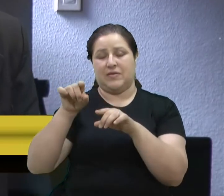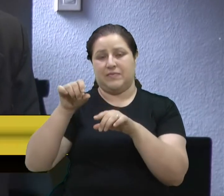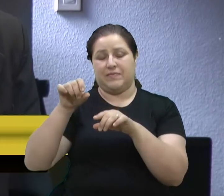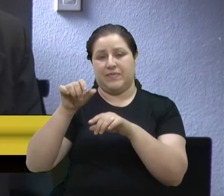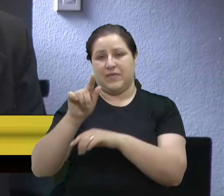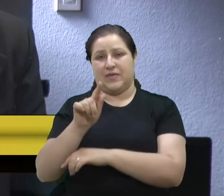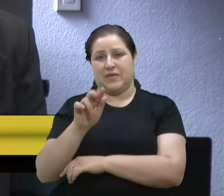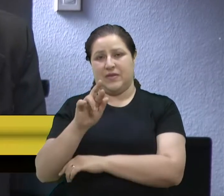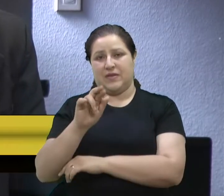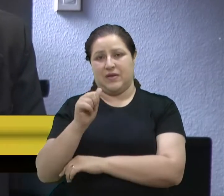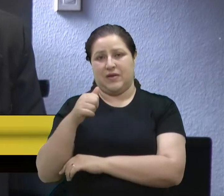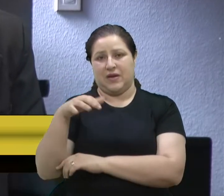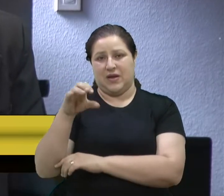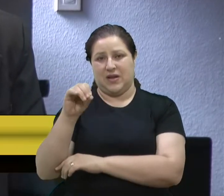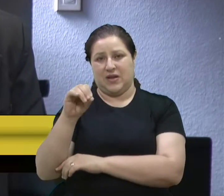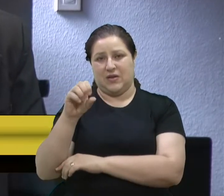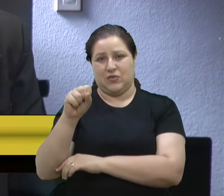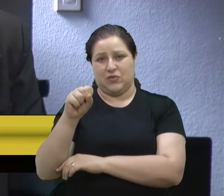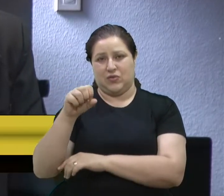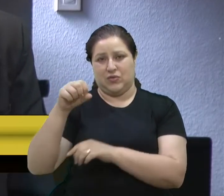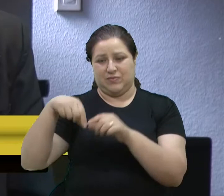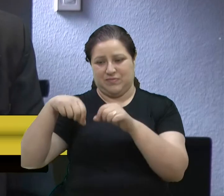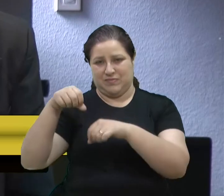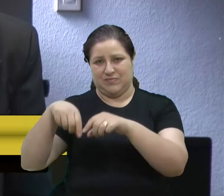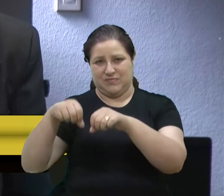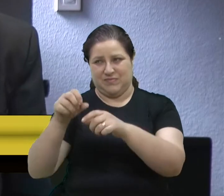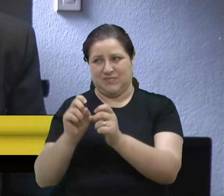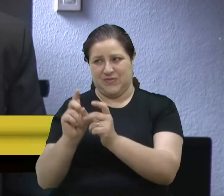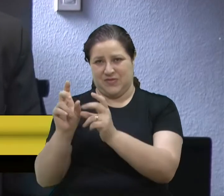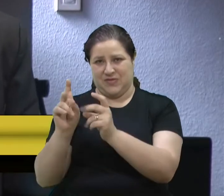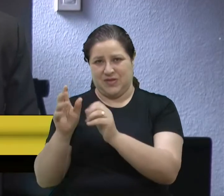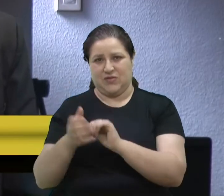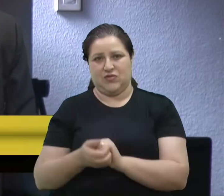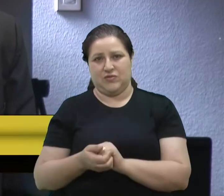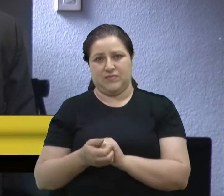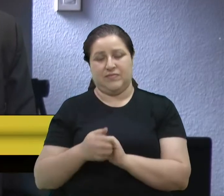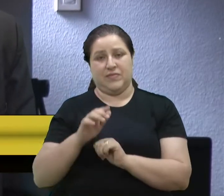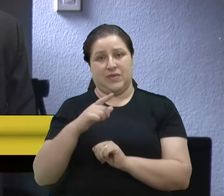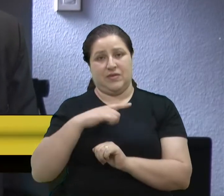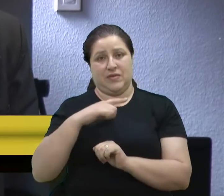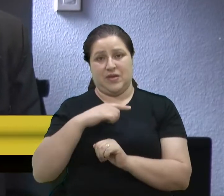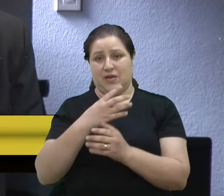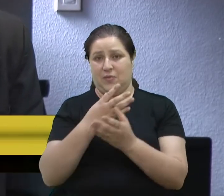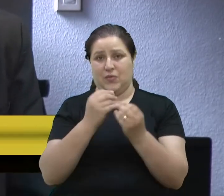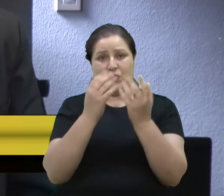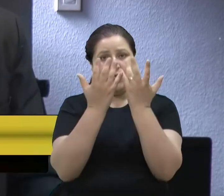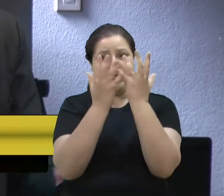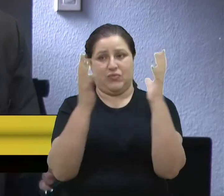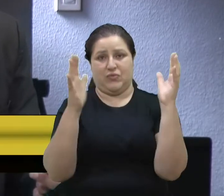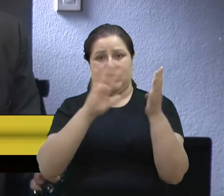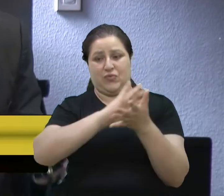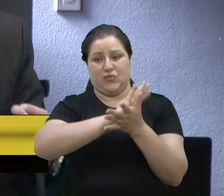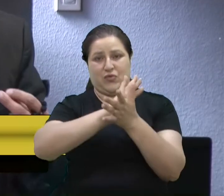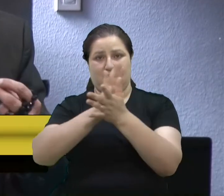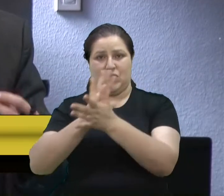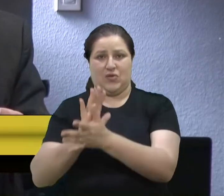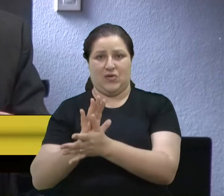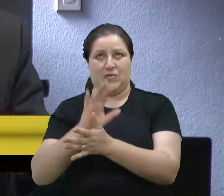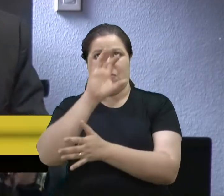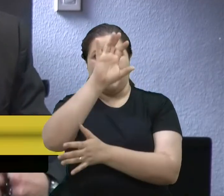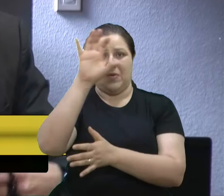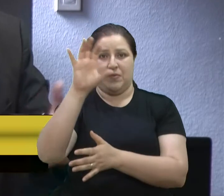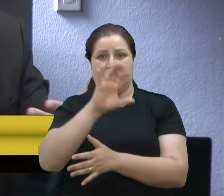destruição não só na Amazônia, mas em todo o país. A ganância pelo poder, a ganância pelo dinheiro, o lucro fica na